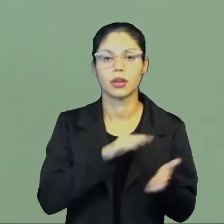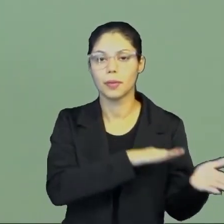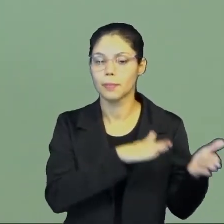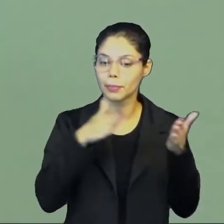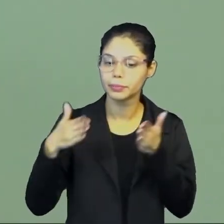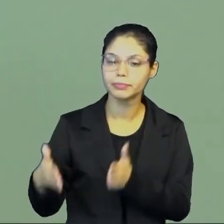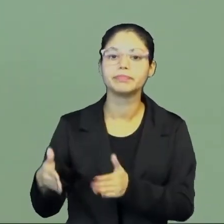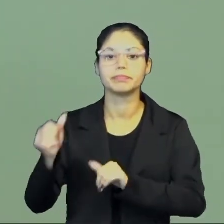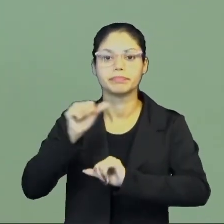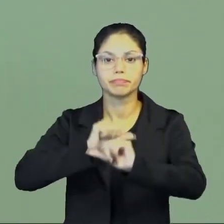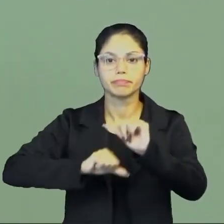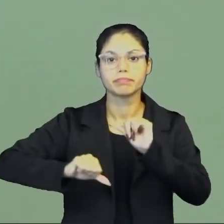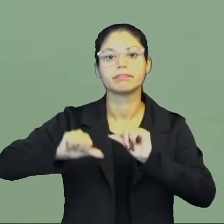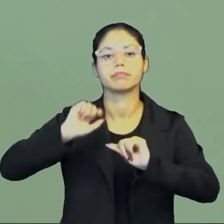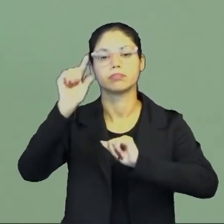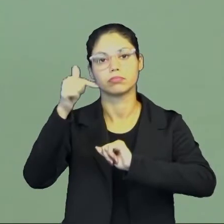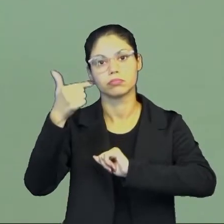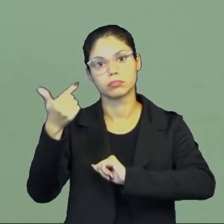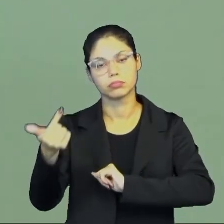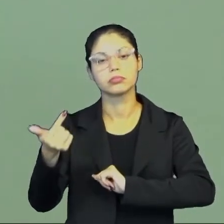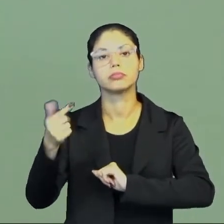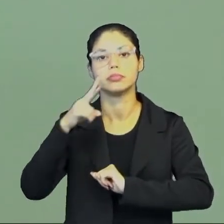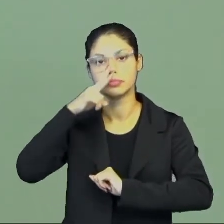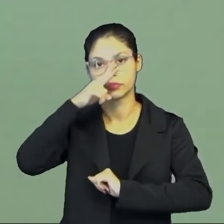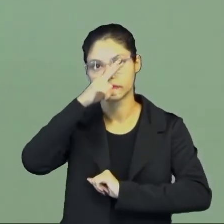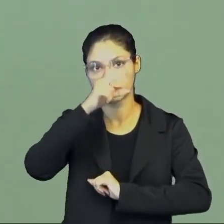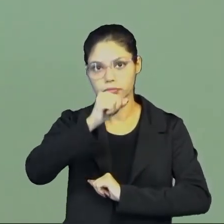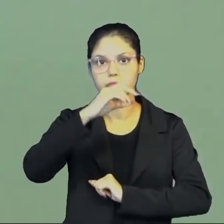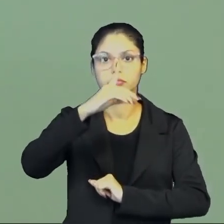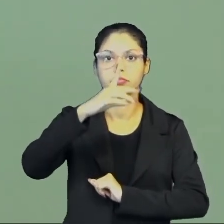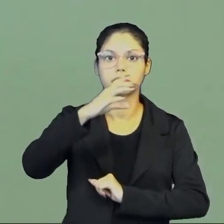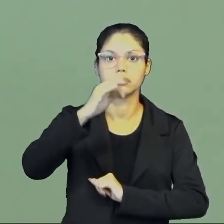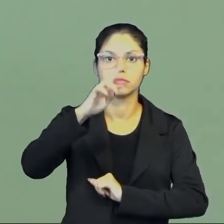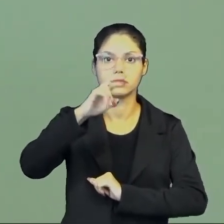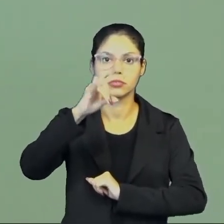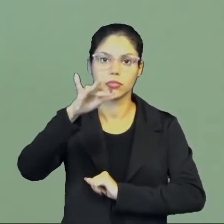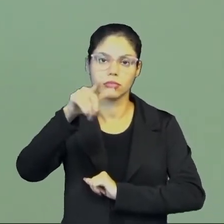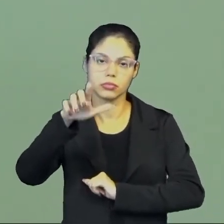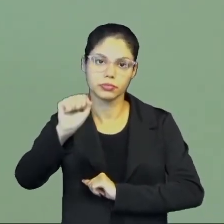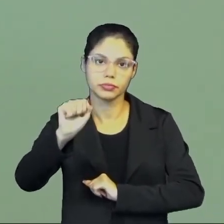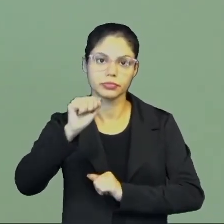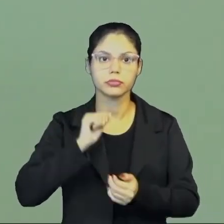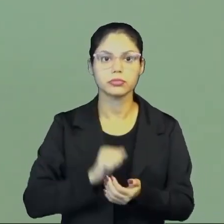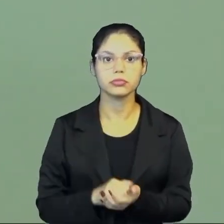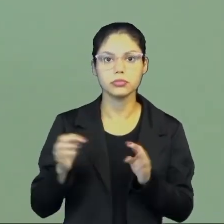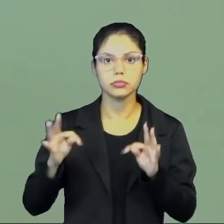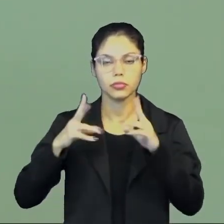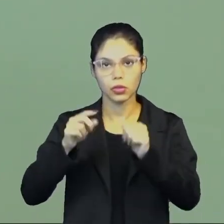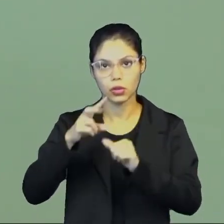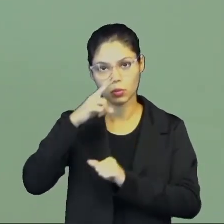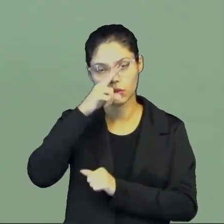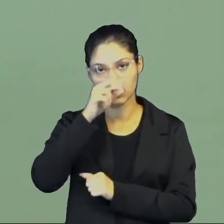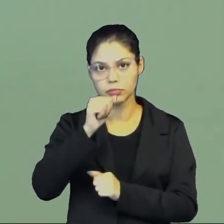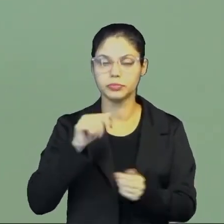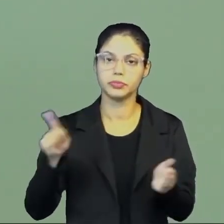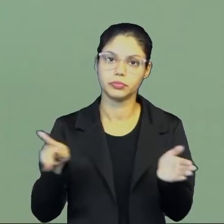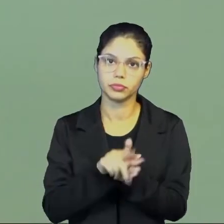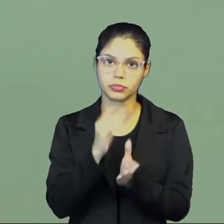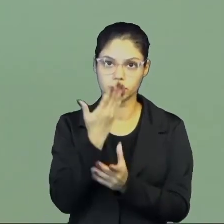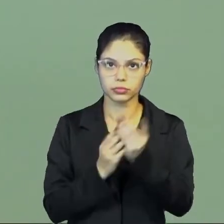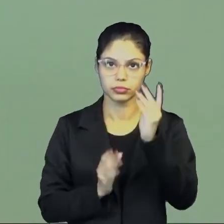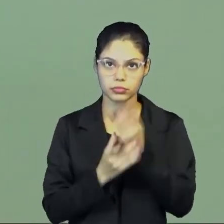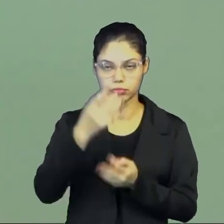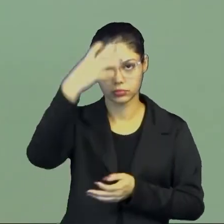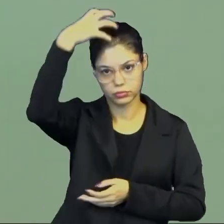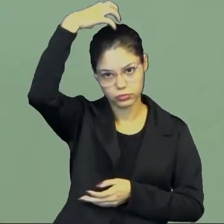passa para uma outra dinâmica de um poder centralizado, uma monarquia absolutista, onde todo o poder está concentrado na mão do